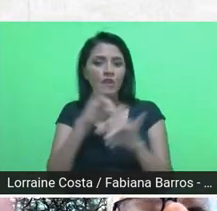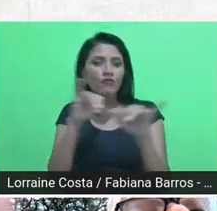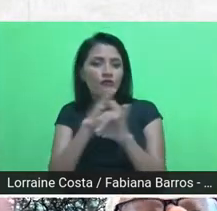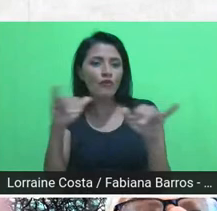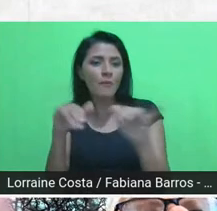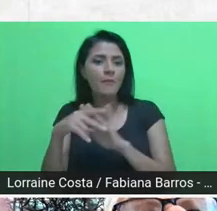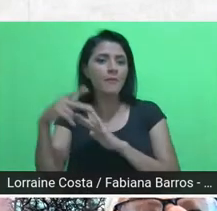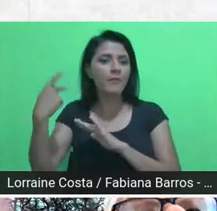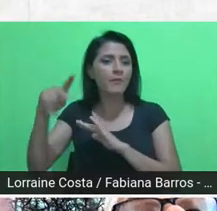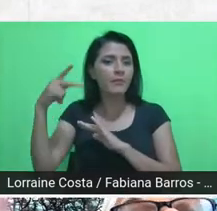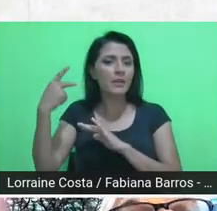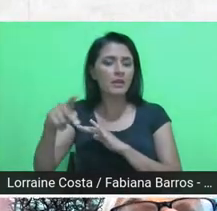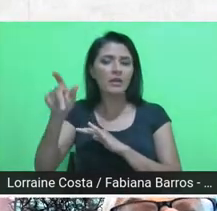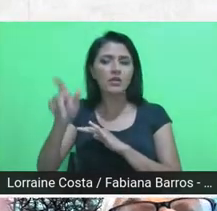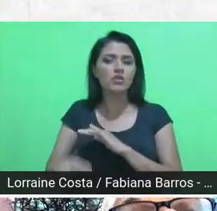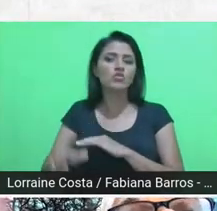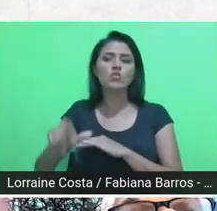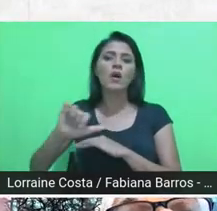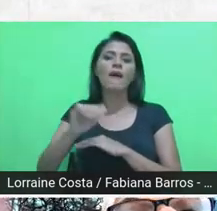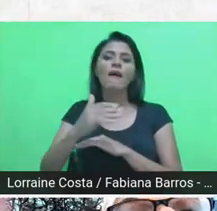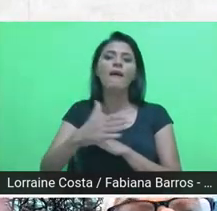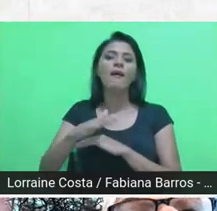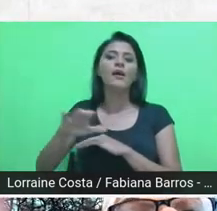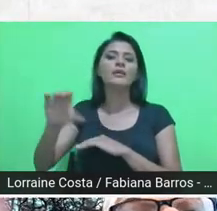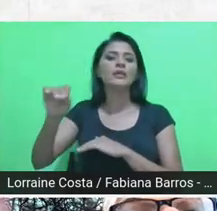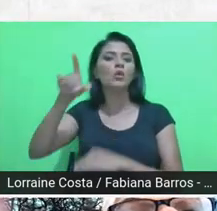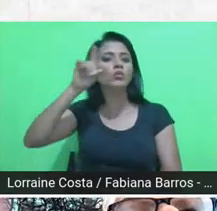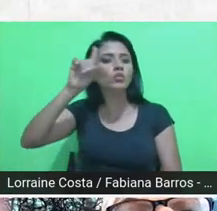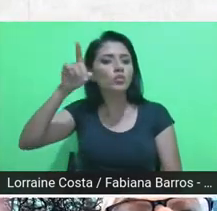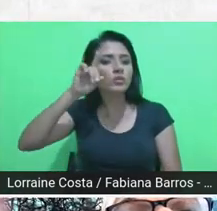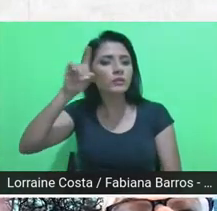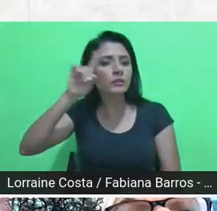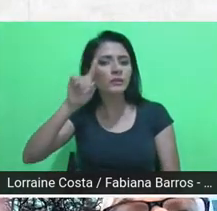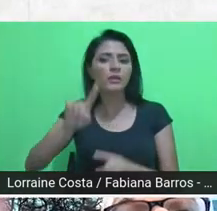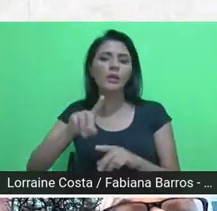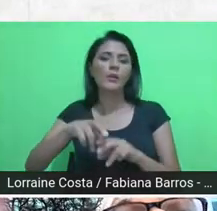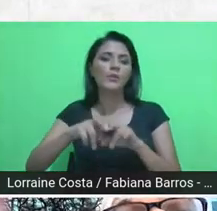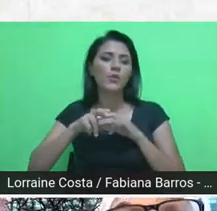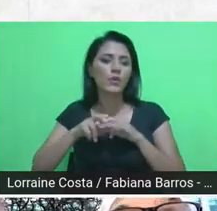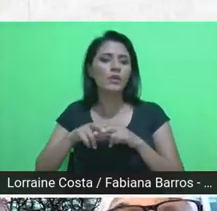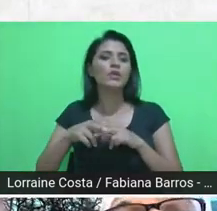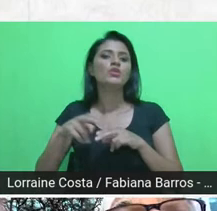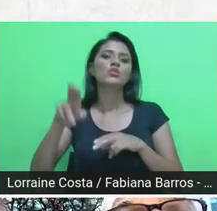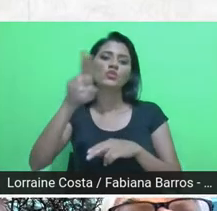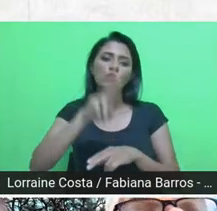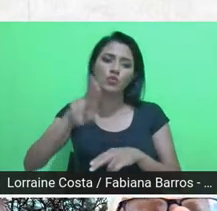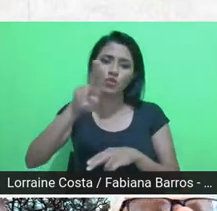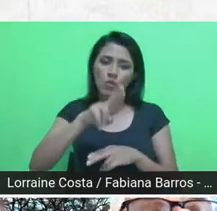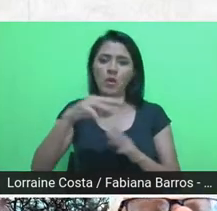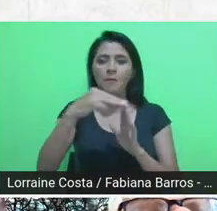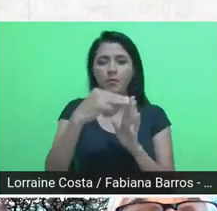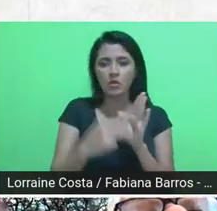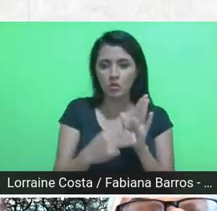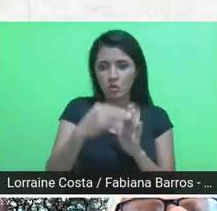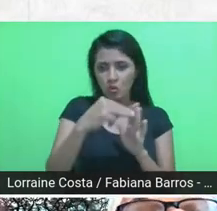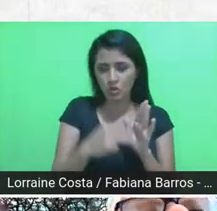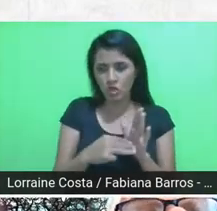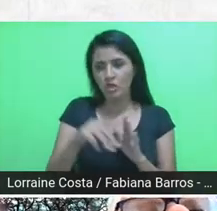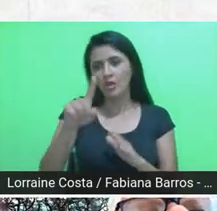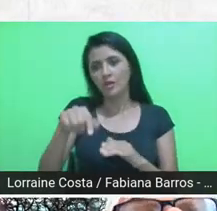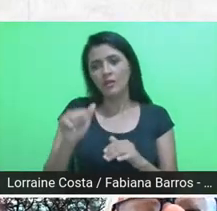ação cotidiana. Por isso, uma aplicação de uma metodologia que seja mais